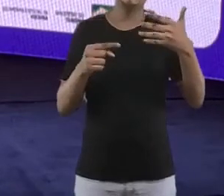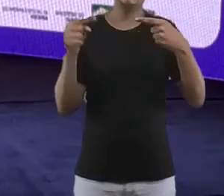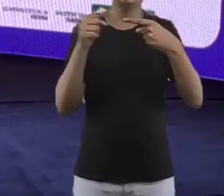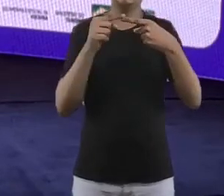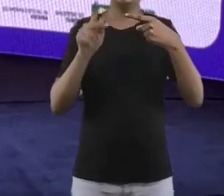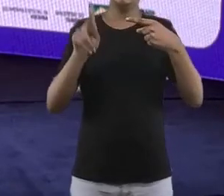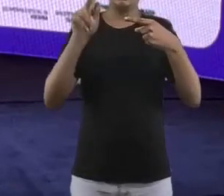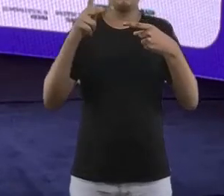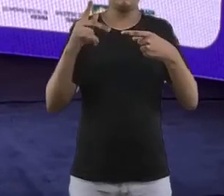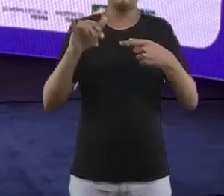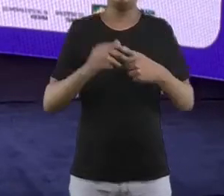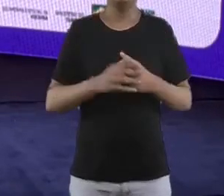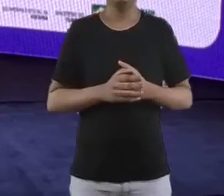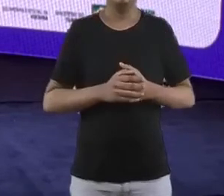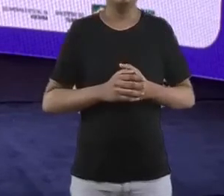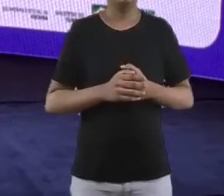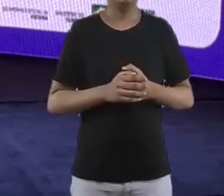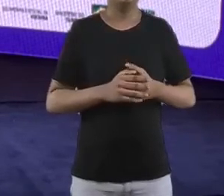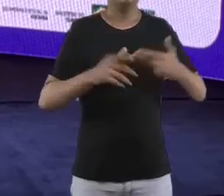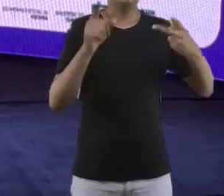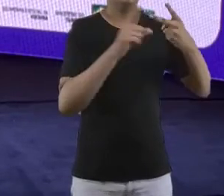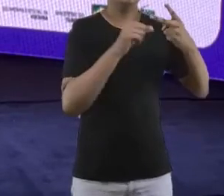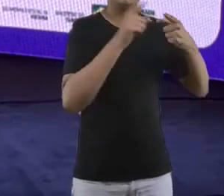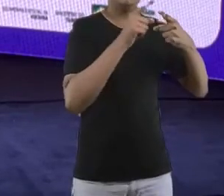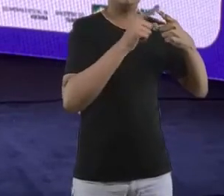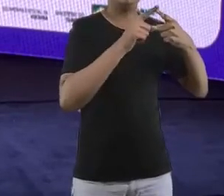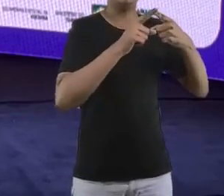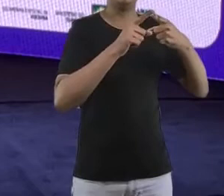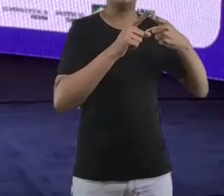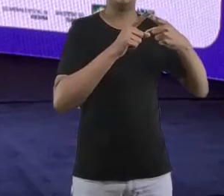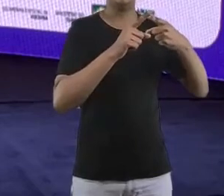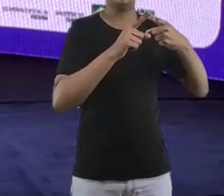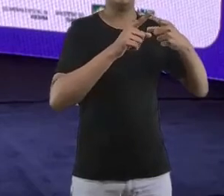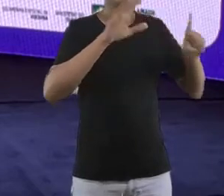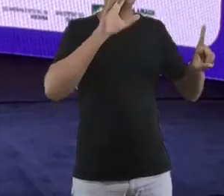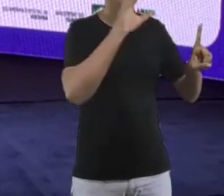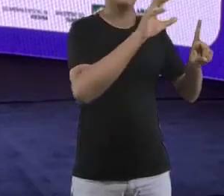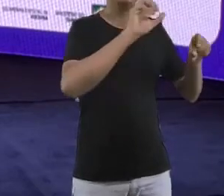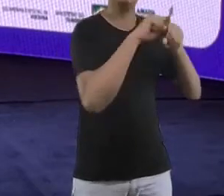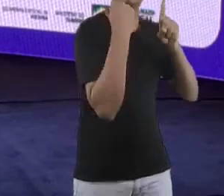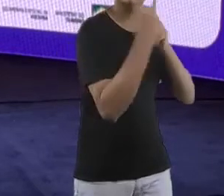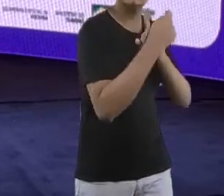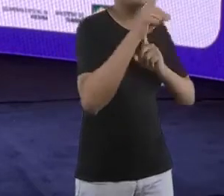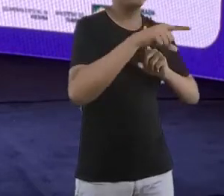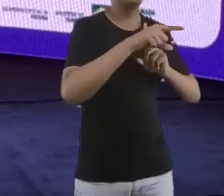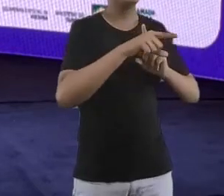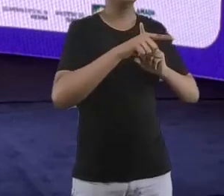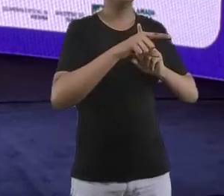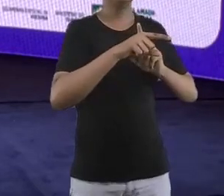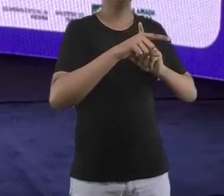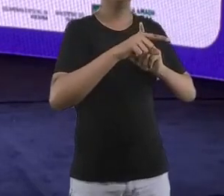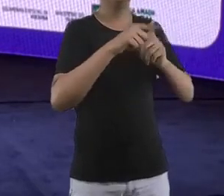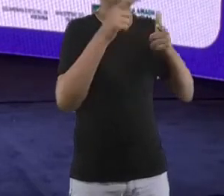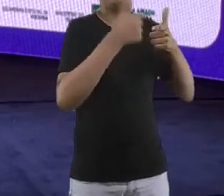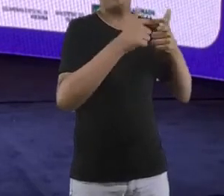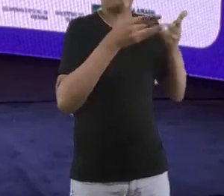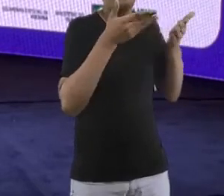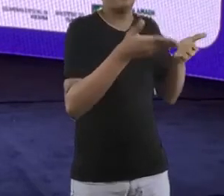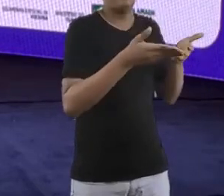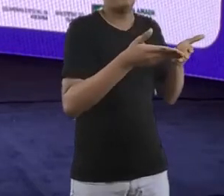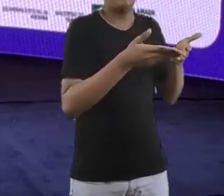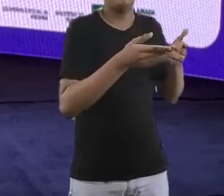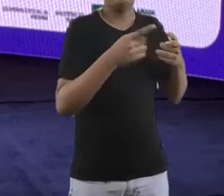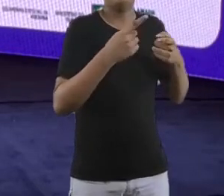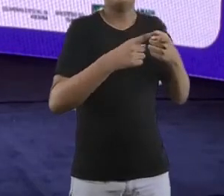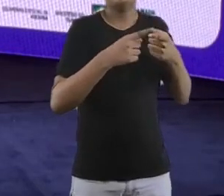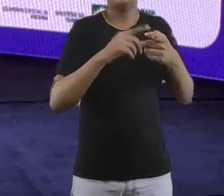pergunta é da Guilhermina e ela pergunta, mensuração de impacto social é sempre uma questão? Sim, é uma questão mesmo. Tanto que é mais fácil escolher o ambiental como prioridade.